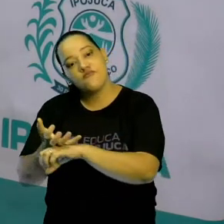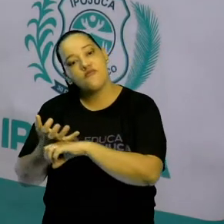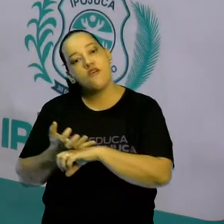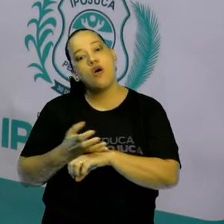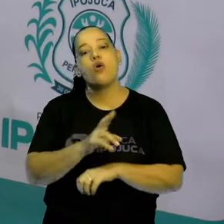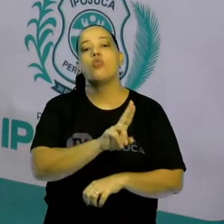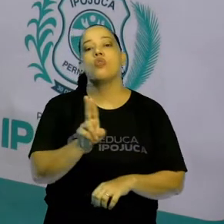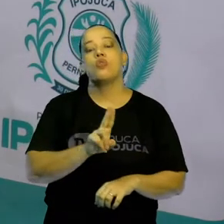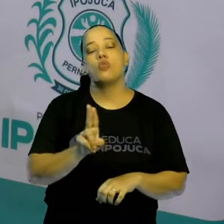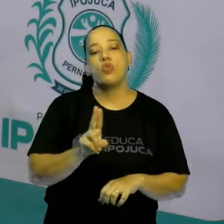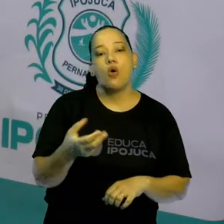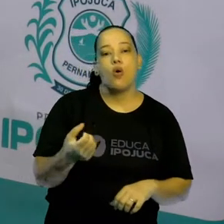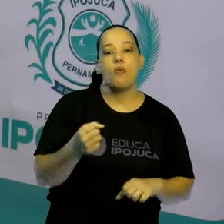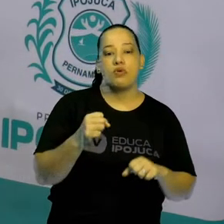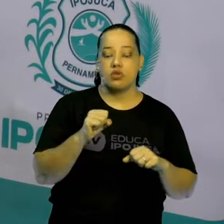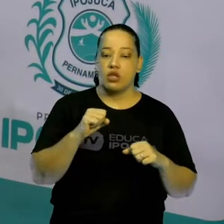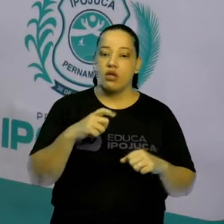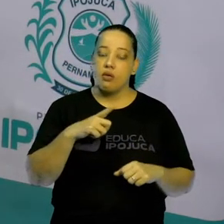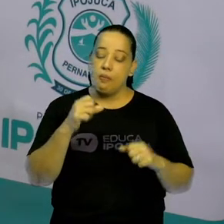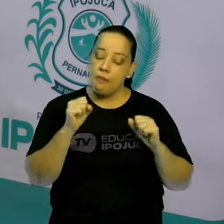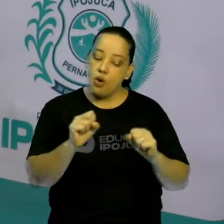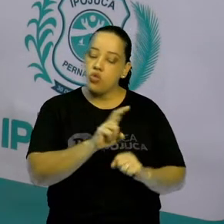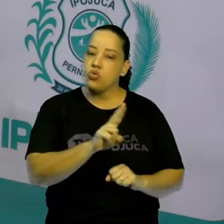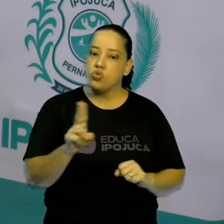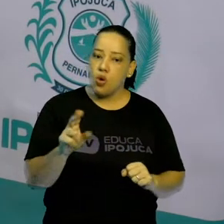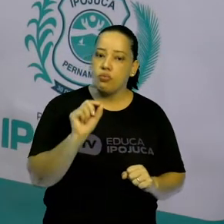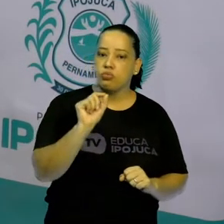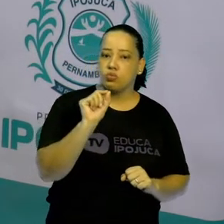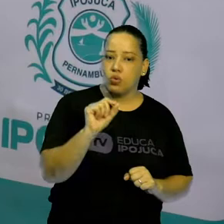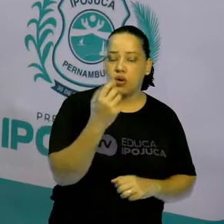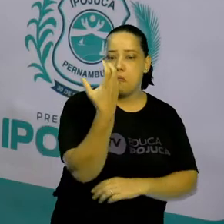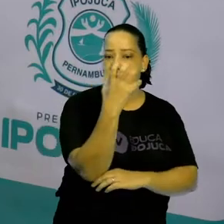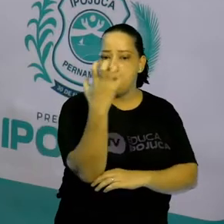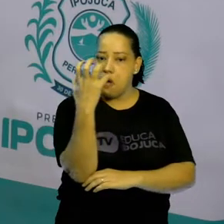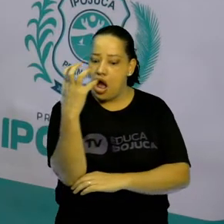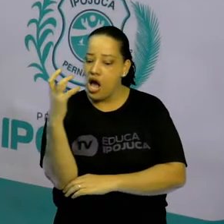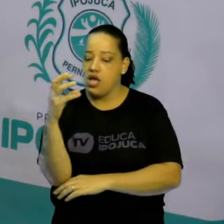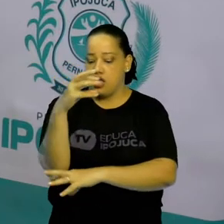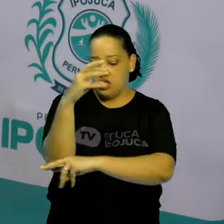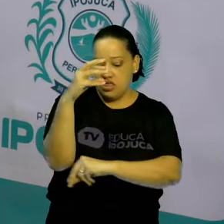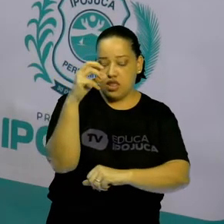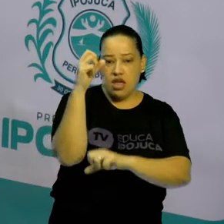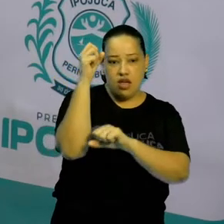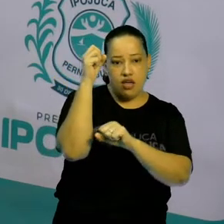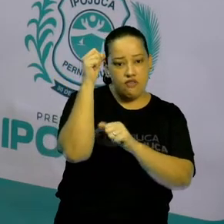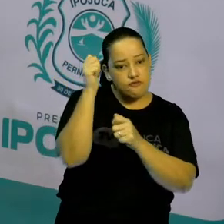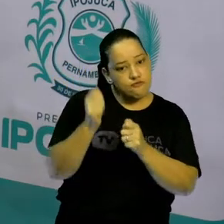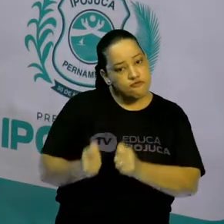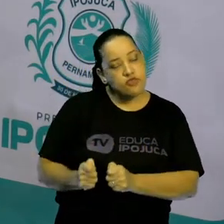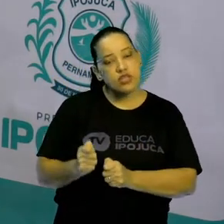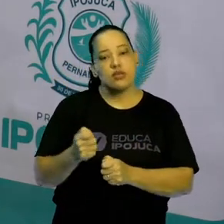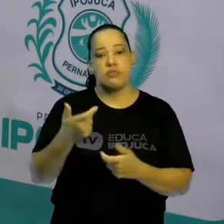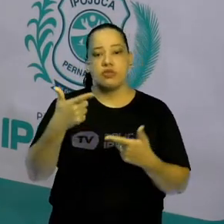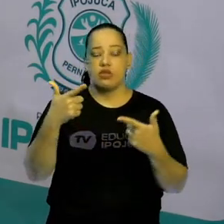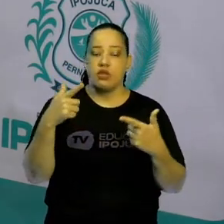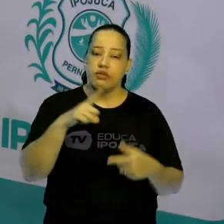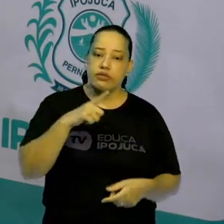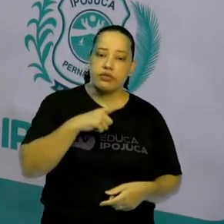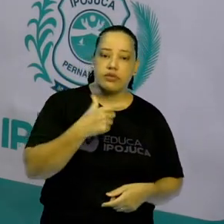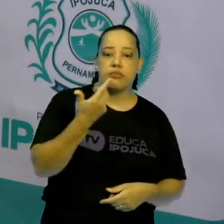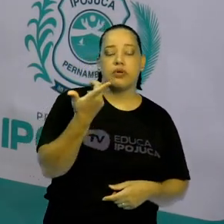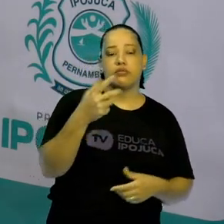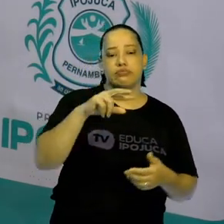chamada de mata de terra firme, mata de igapó e mata de várzea. O que é significa isso?